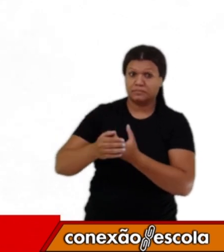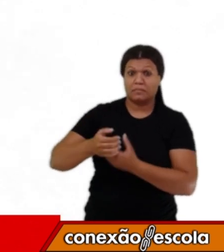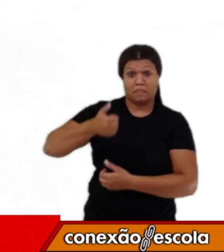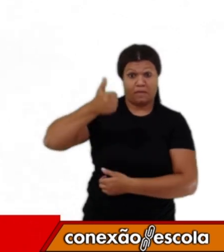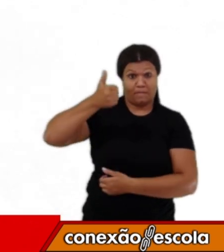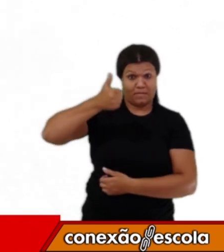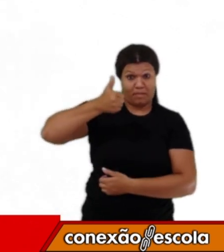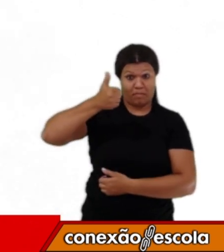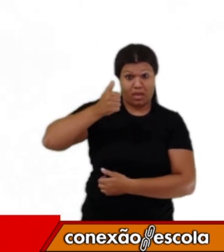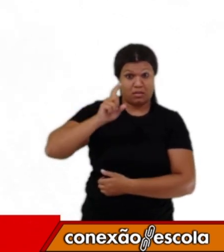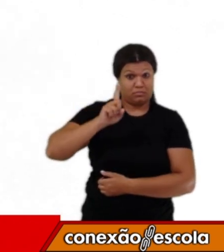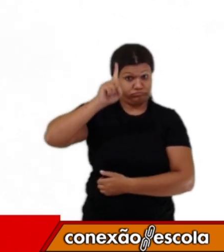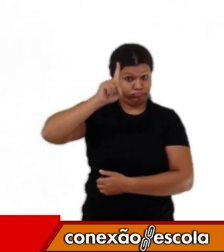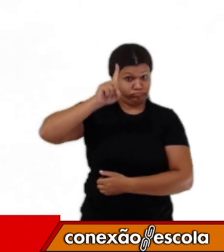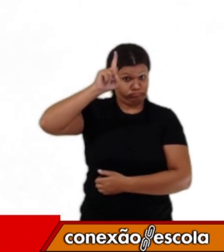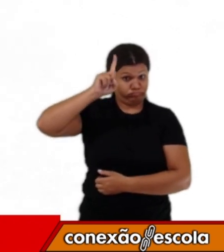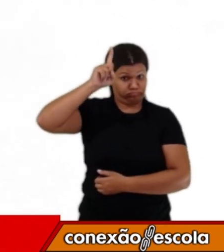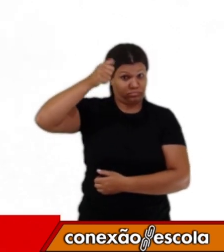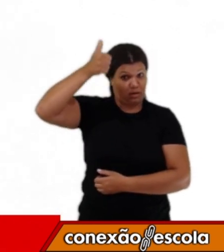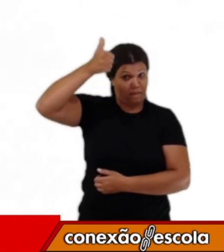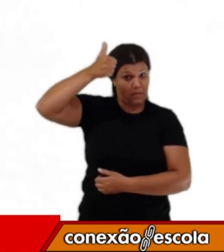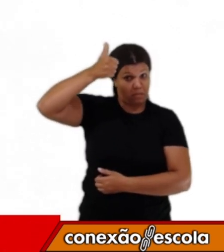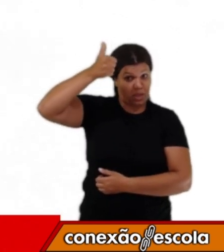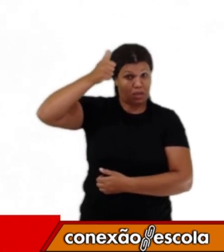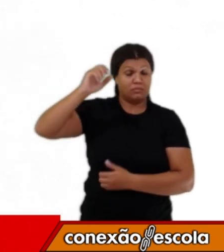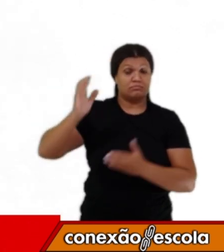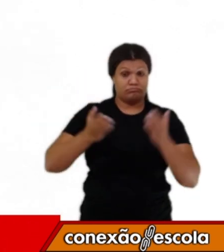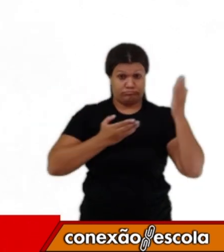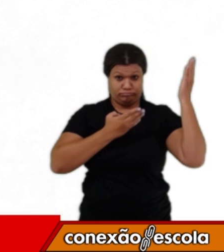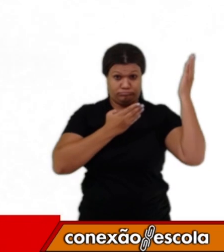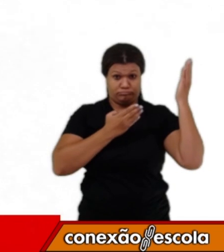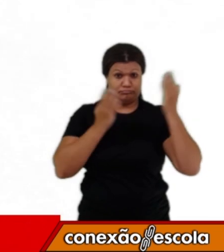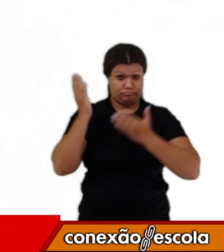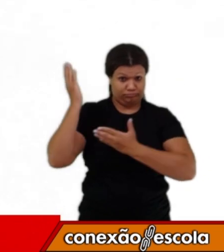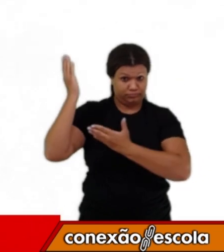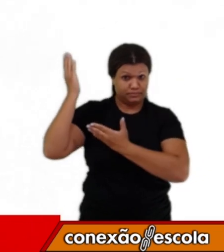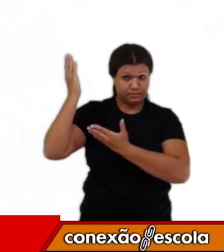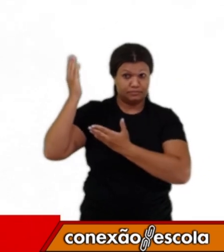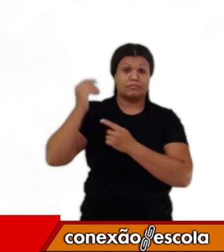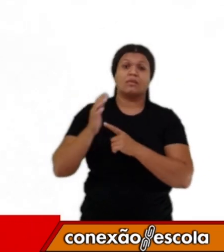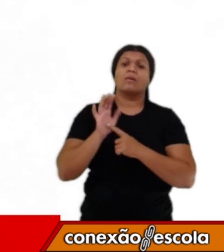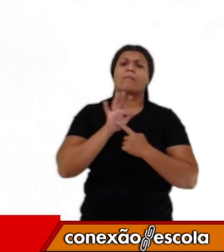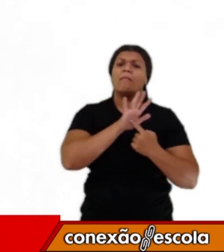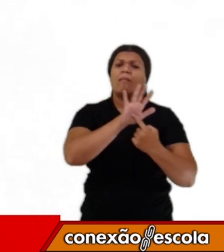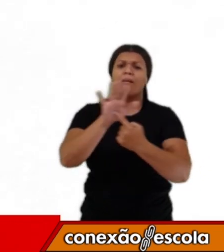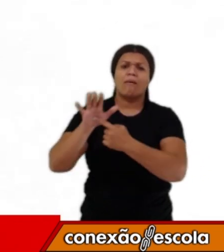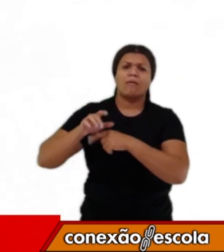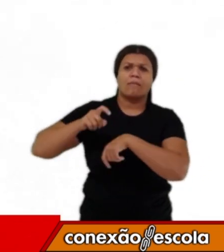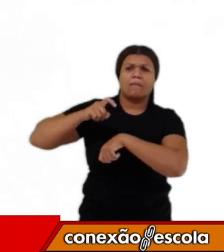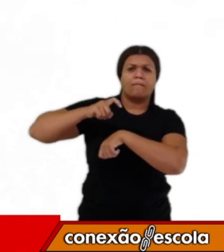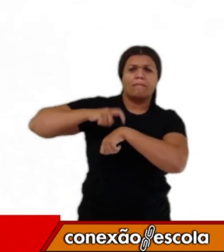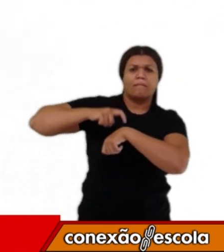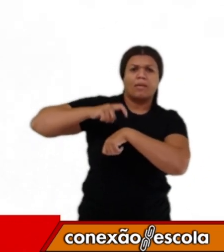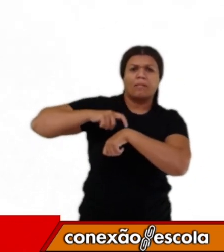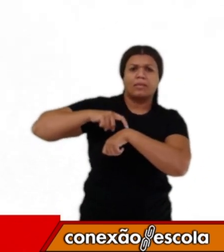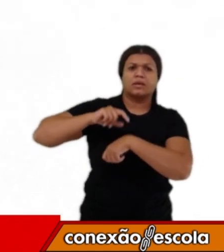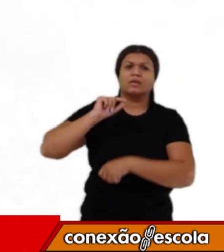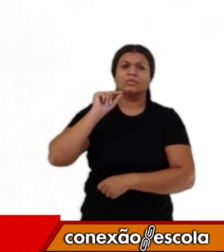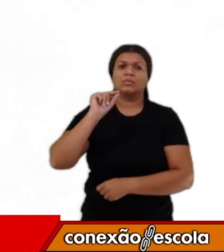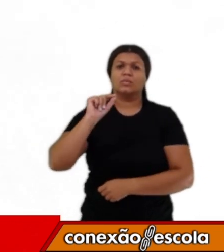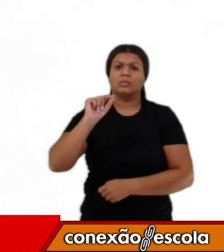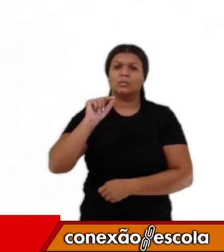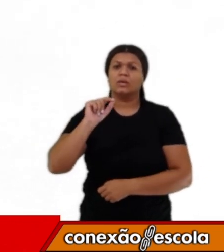imagem, lá em cima, lá no topo, mostra o momento do solstício de